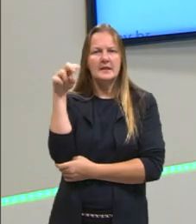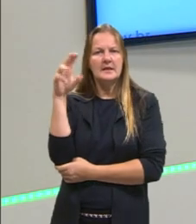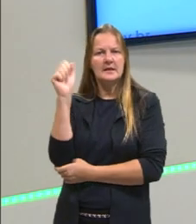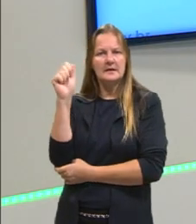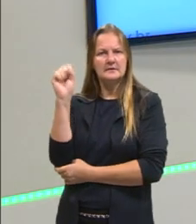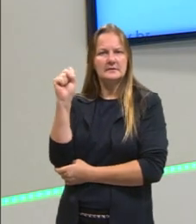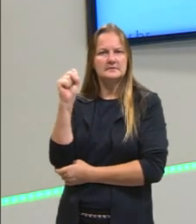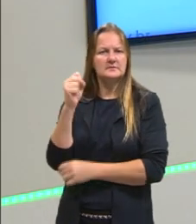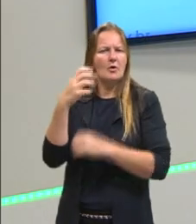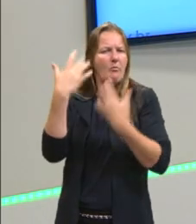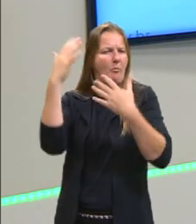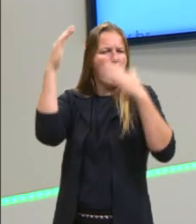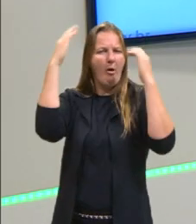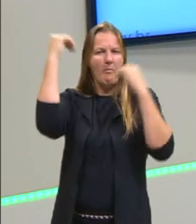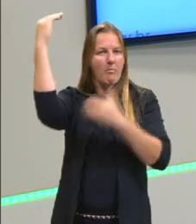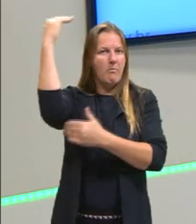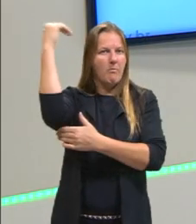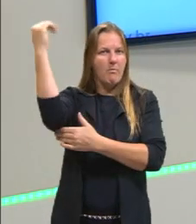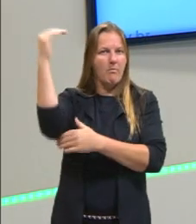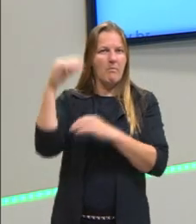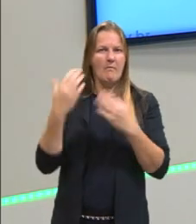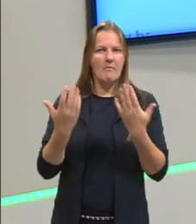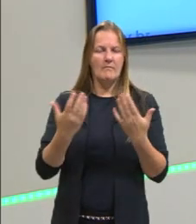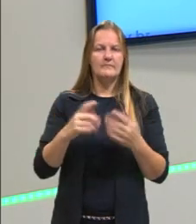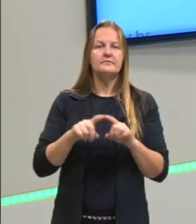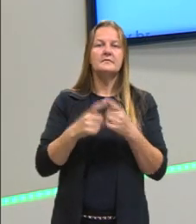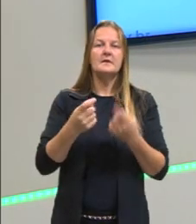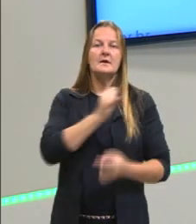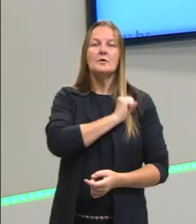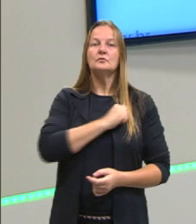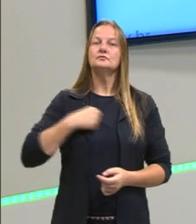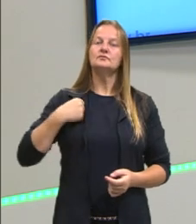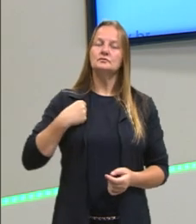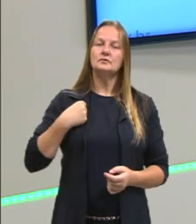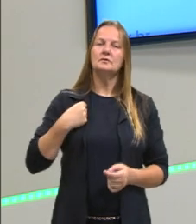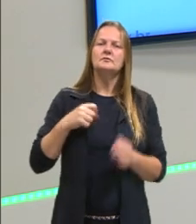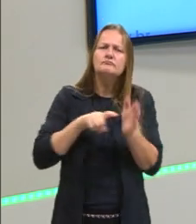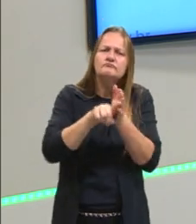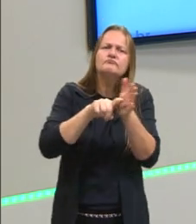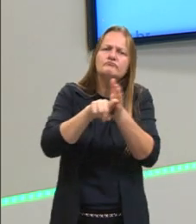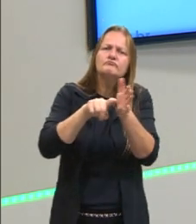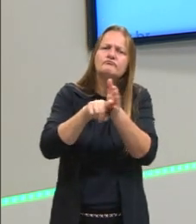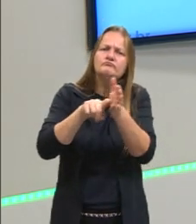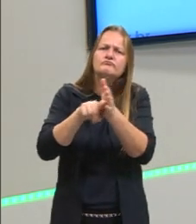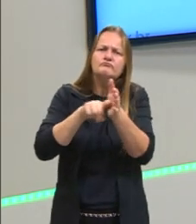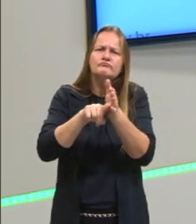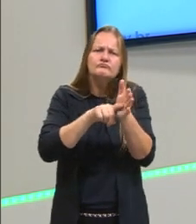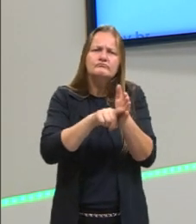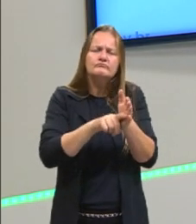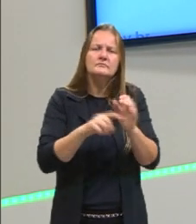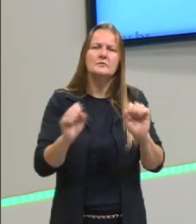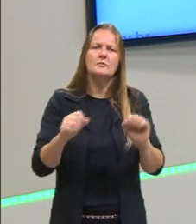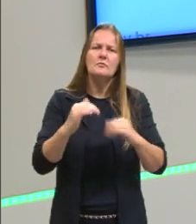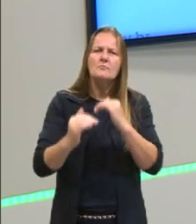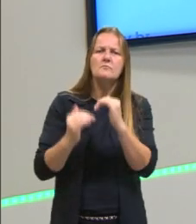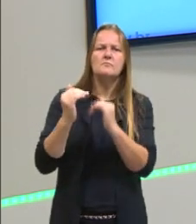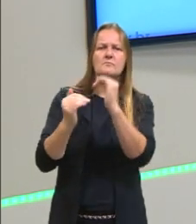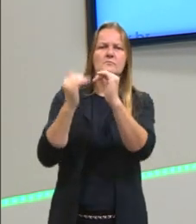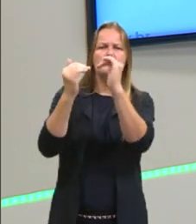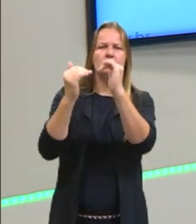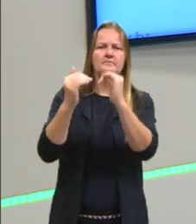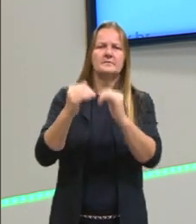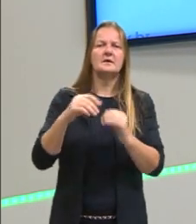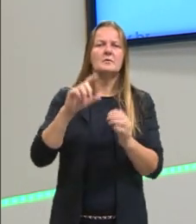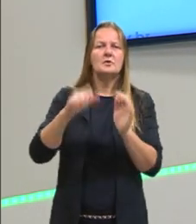todo aquele glamour à democracia ateniense. E o Sócrates, por questionar a democracia, ou até por aprimorar a democracia, é